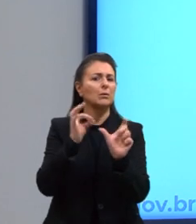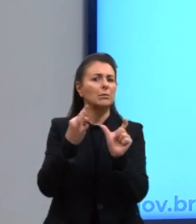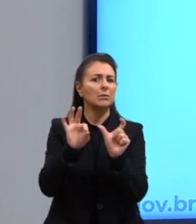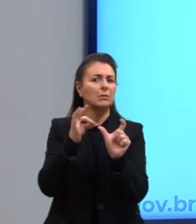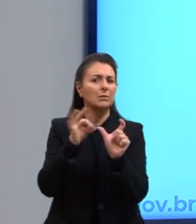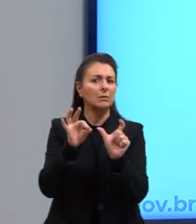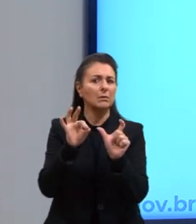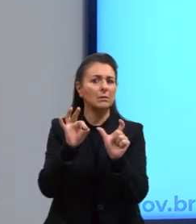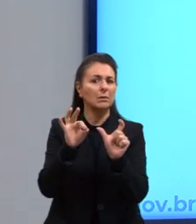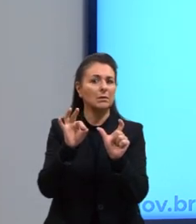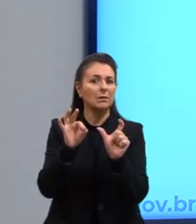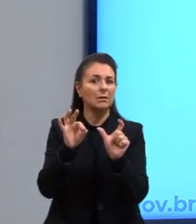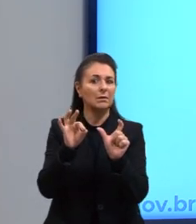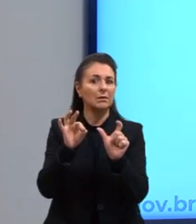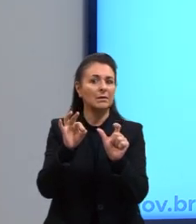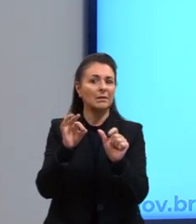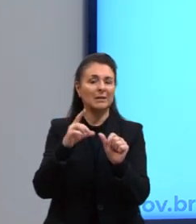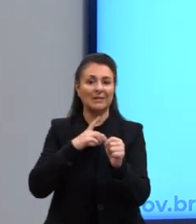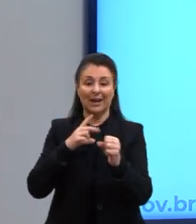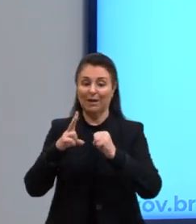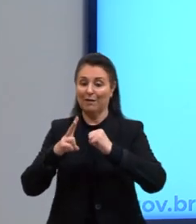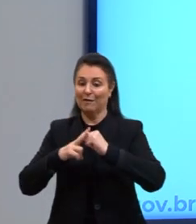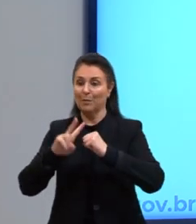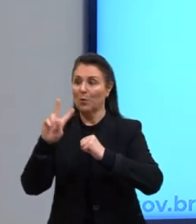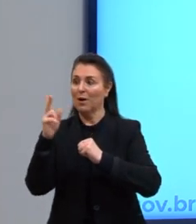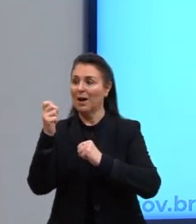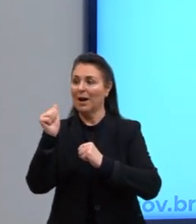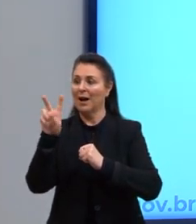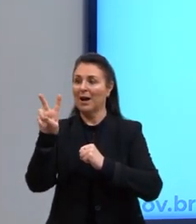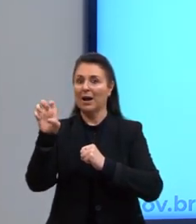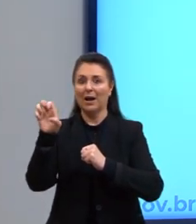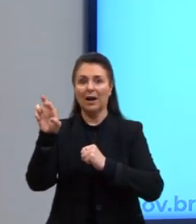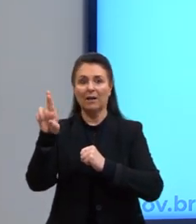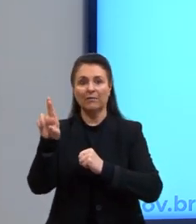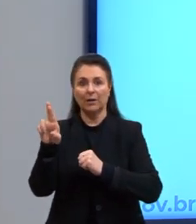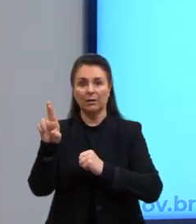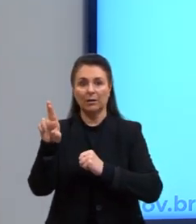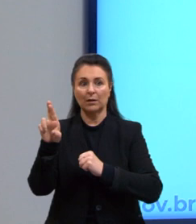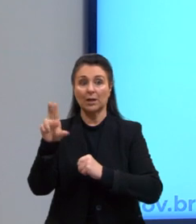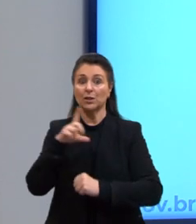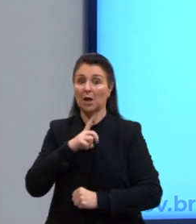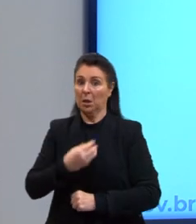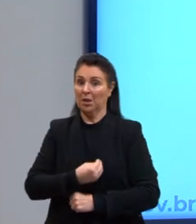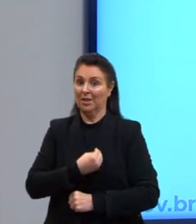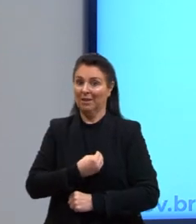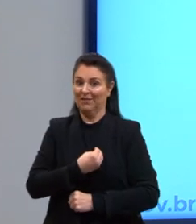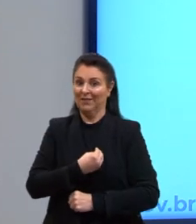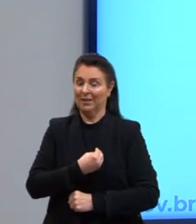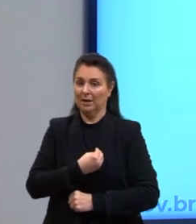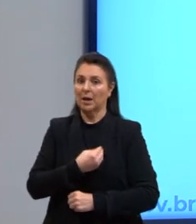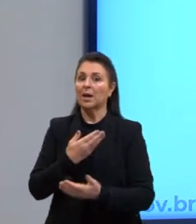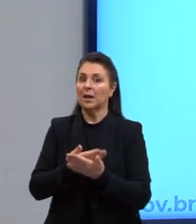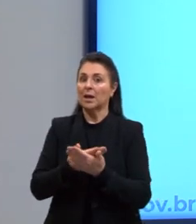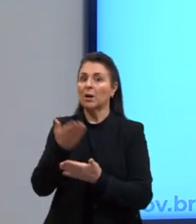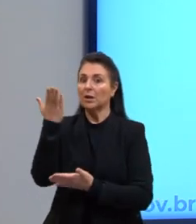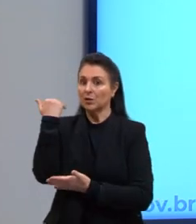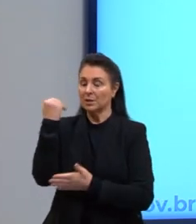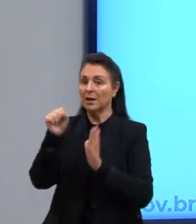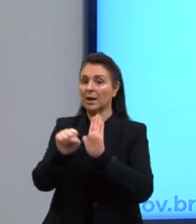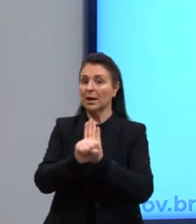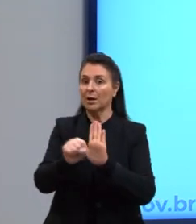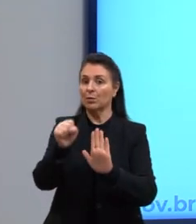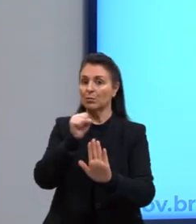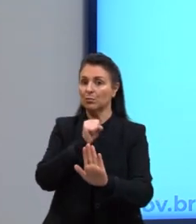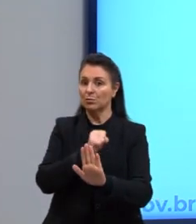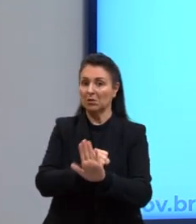Aqui, no caso, a gente tem o verbo haver, no sentido de existir. a gente já viu na aula anterior que é um sujeito